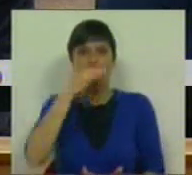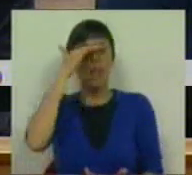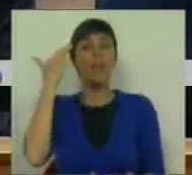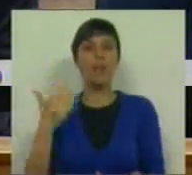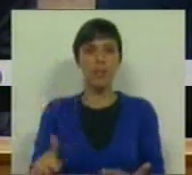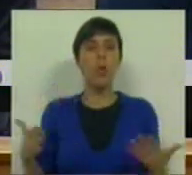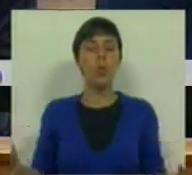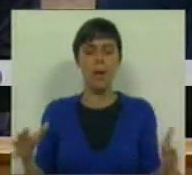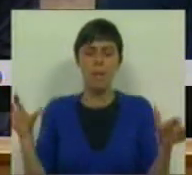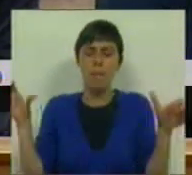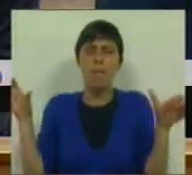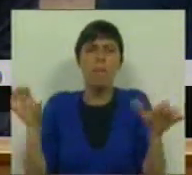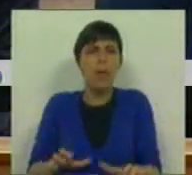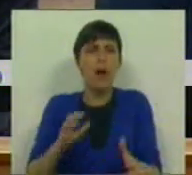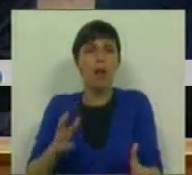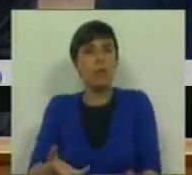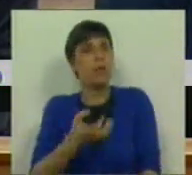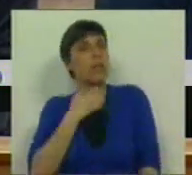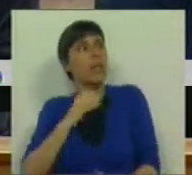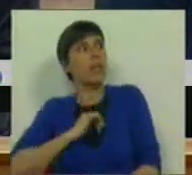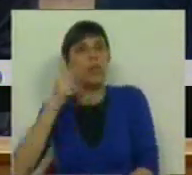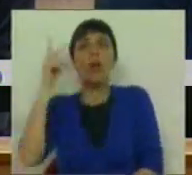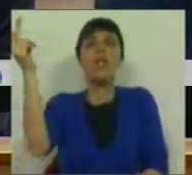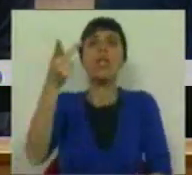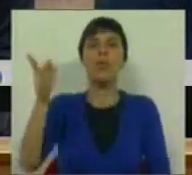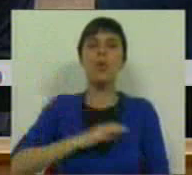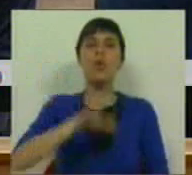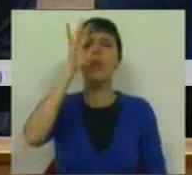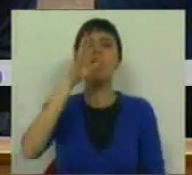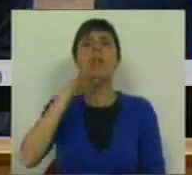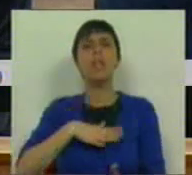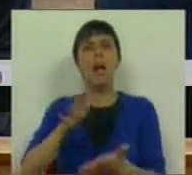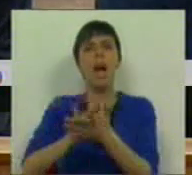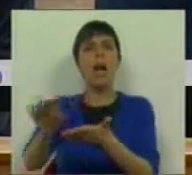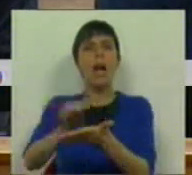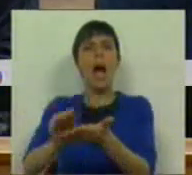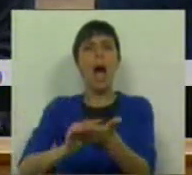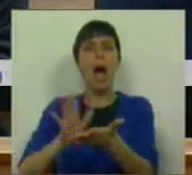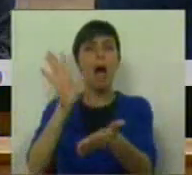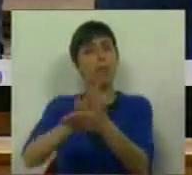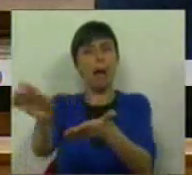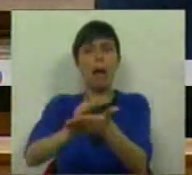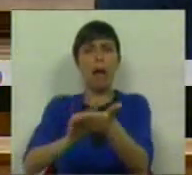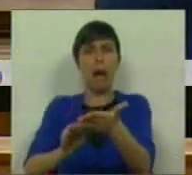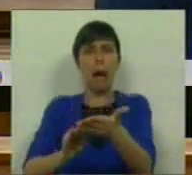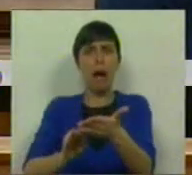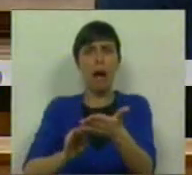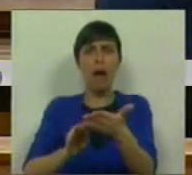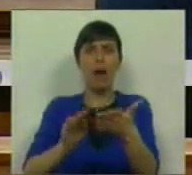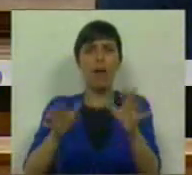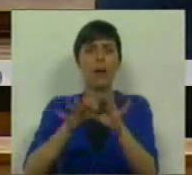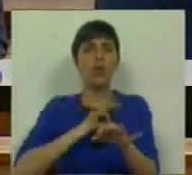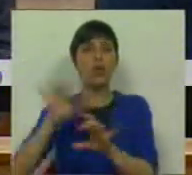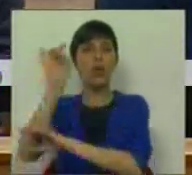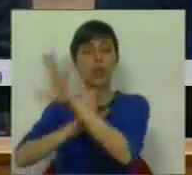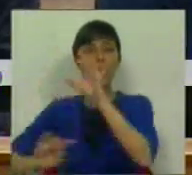dificuldade, na pior crise das nossas vidas, o Sr. Ministro disse-nos que escreveu uma carta, escreveu uma carta com mais uns senhores da